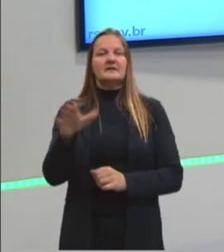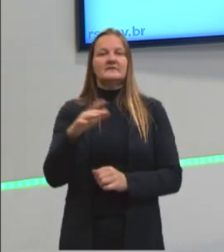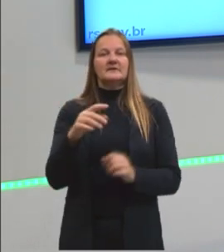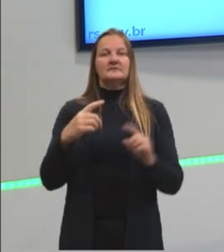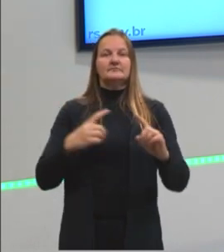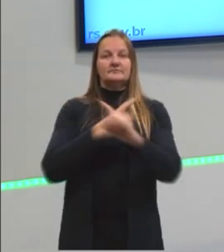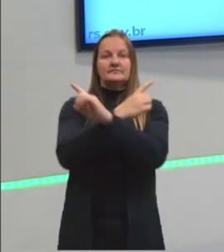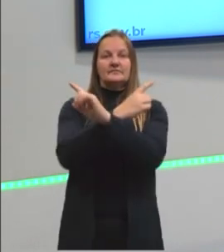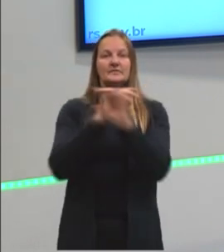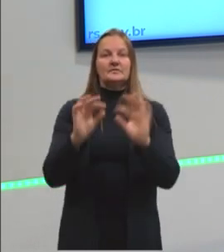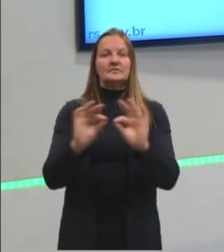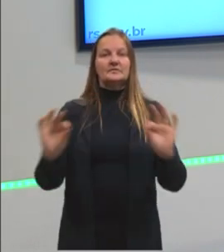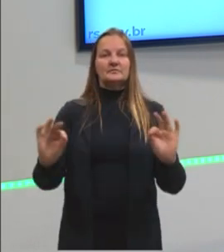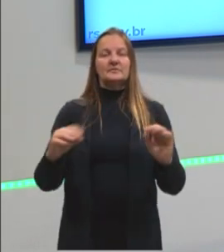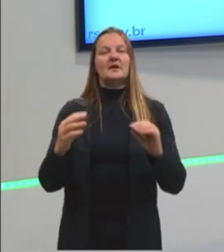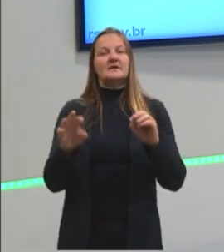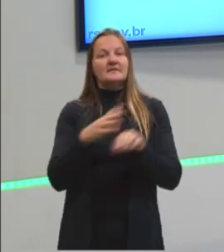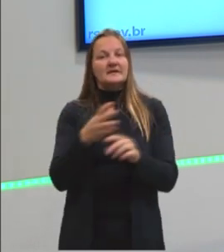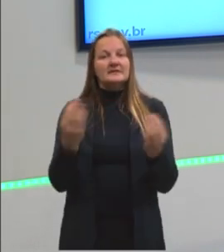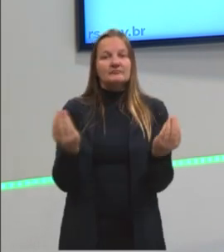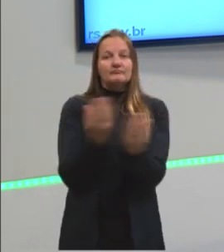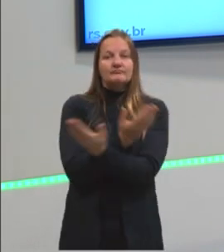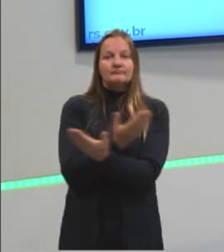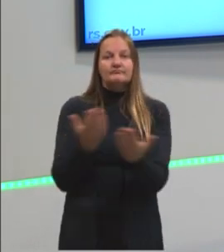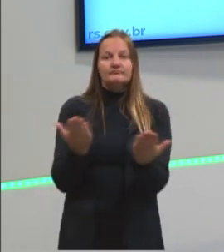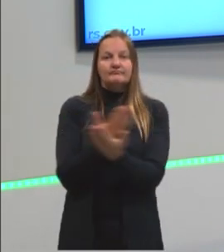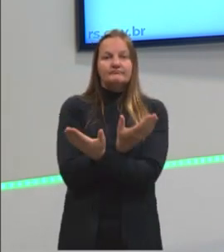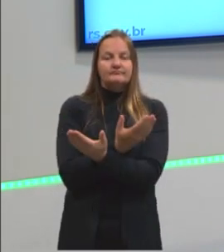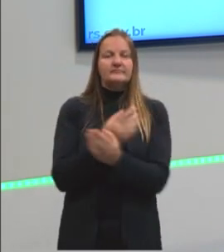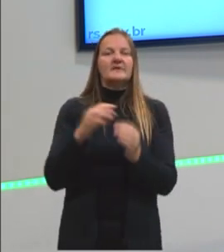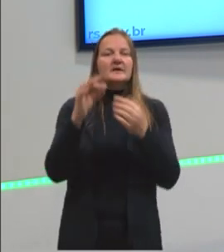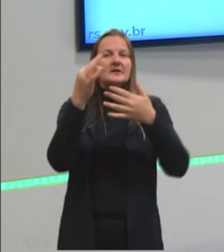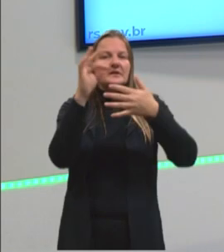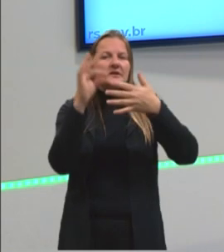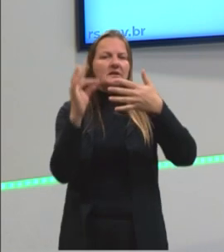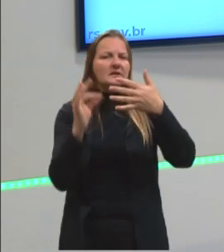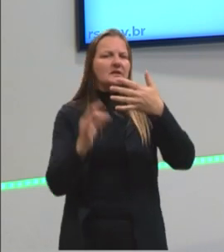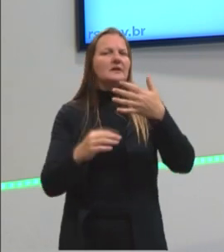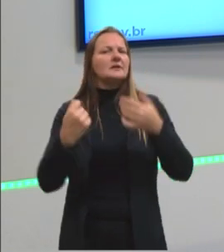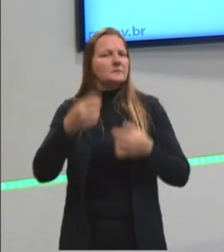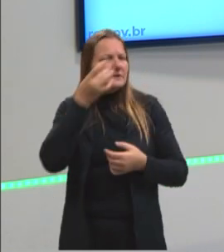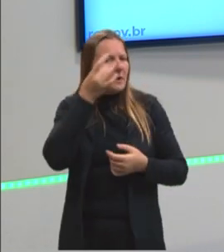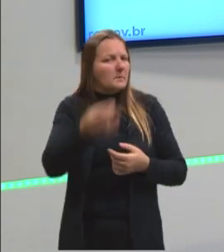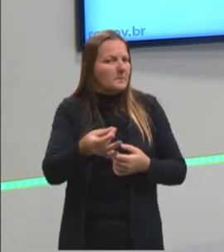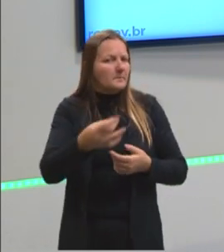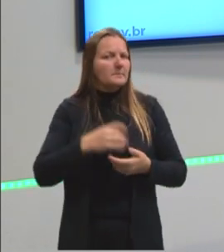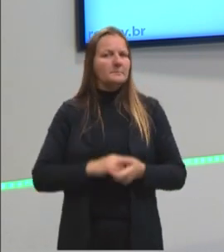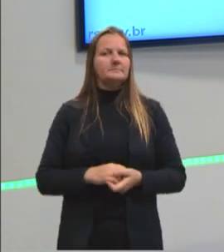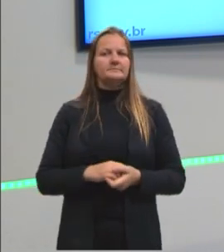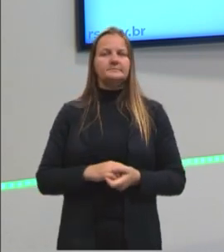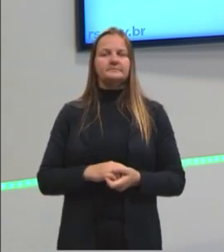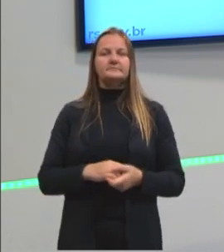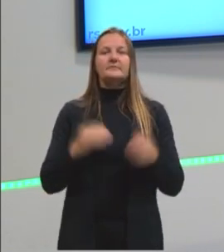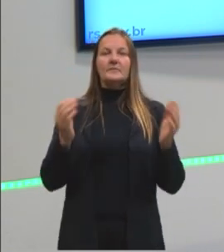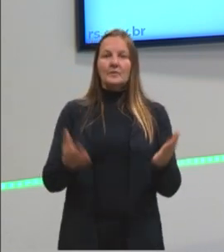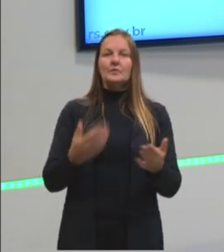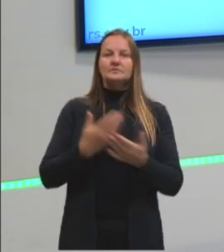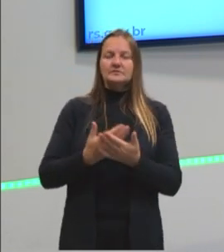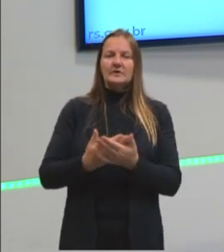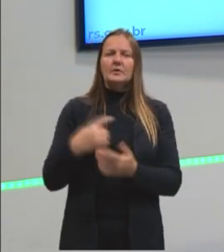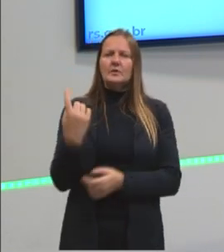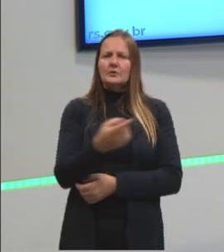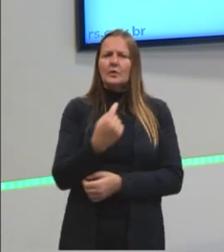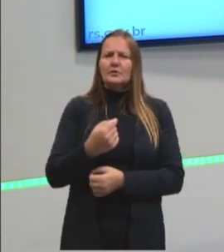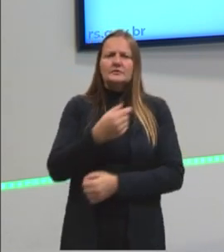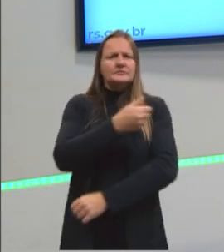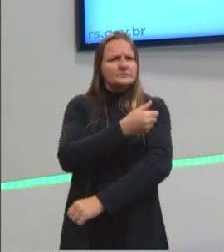uma regra de três simples ou composta. Então, tem muitos detalhes que a gente precisa se atentar. Hoje, na nossa aula, nós vamos ver, então,